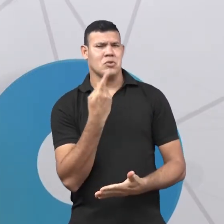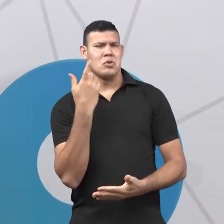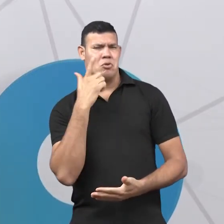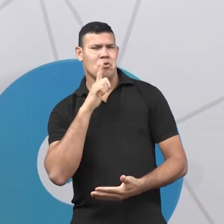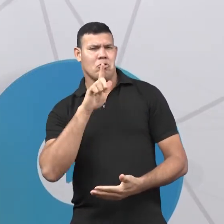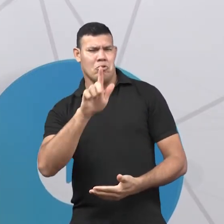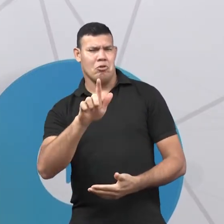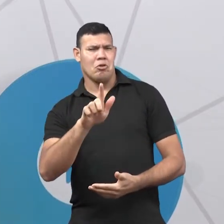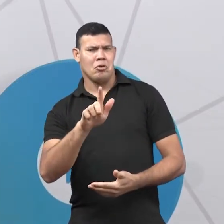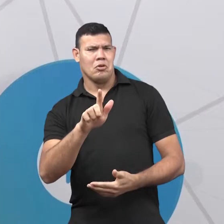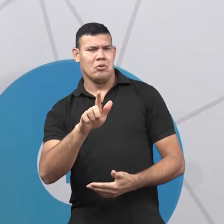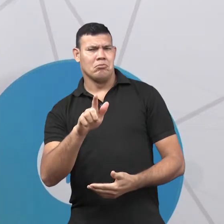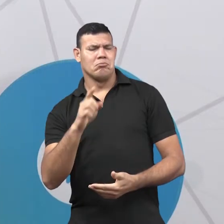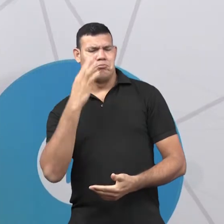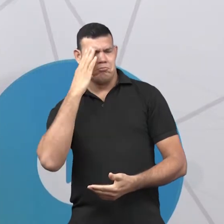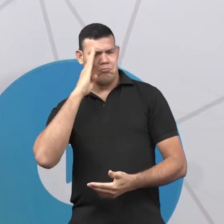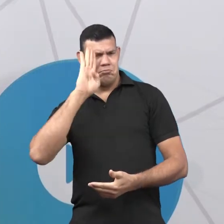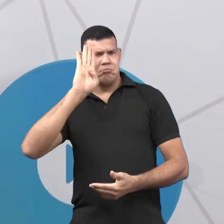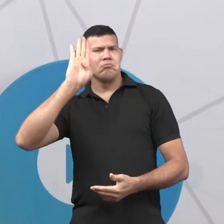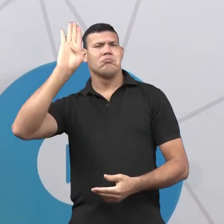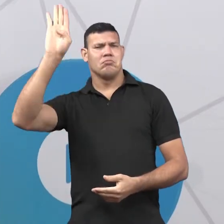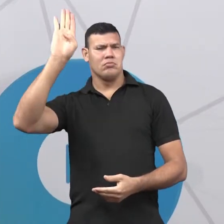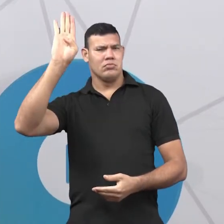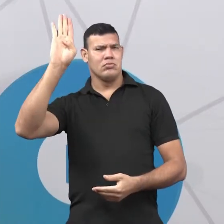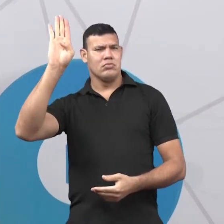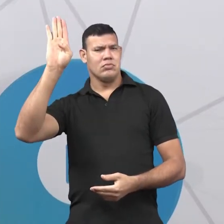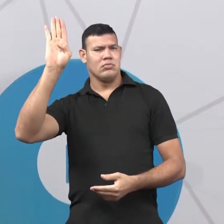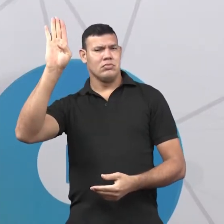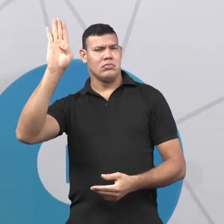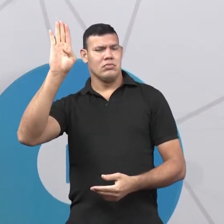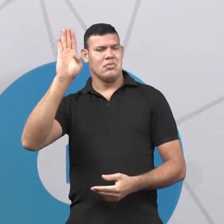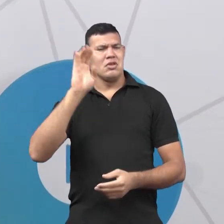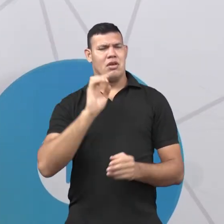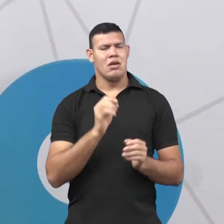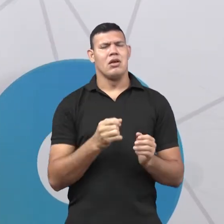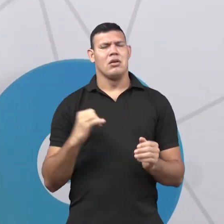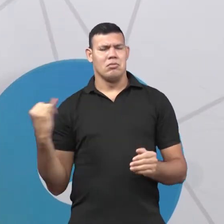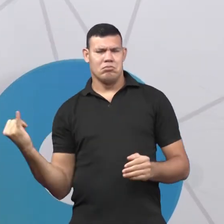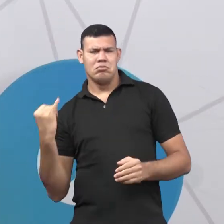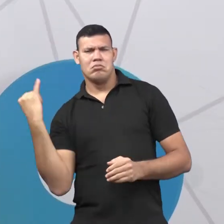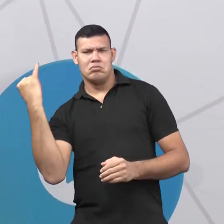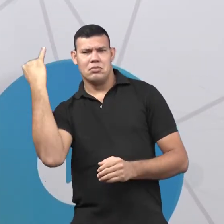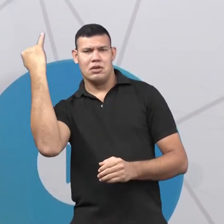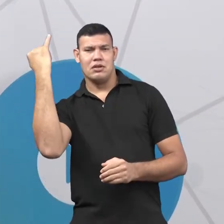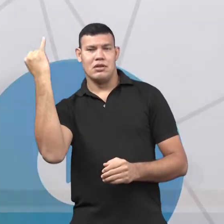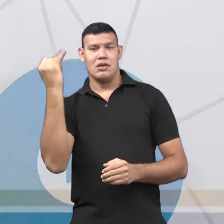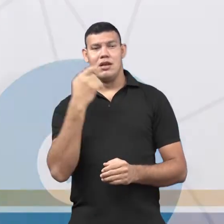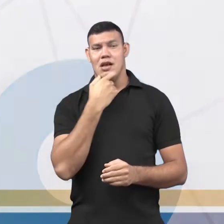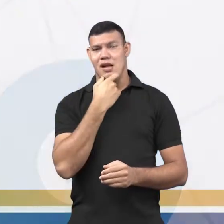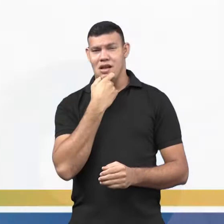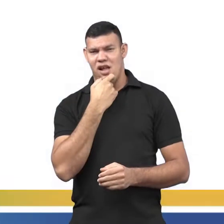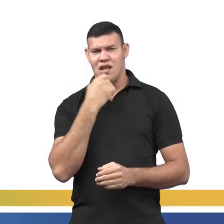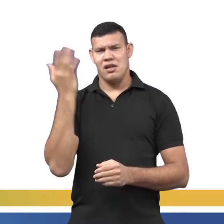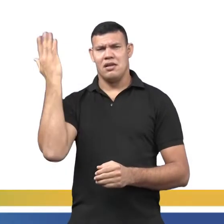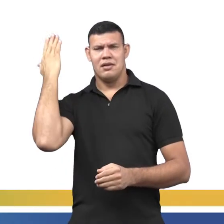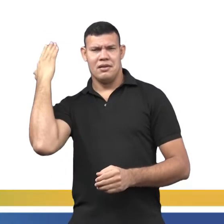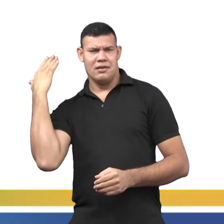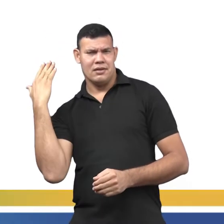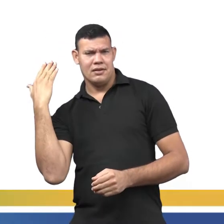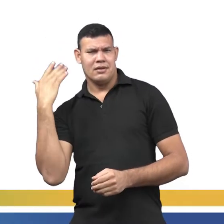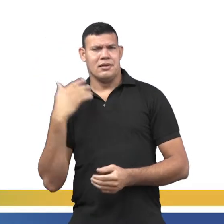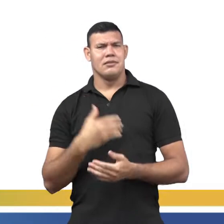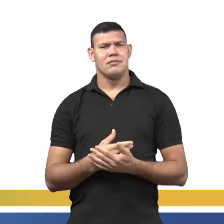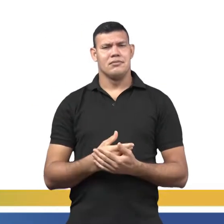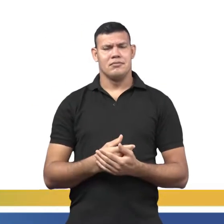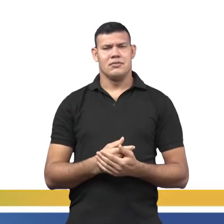marcantes e que foram o destaque de cada época, certo? Então, na fase do inglês antigo, a gente começa com a